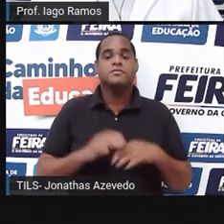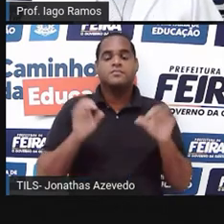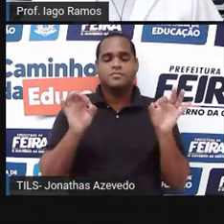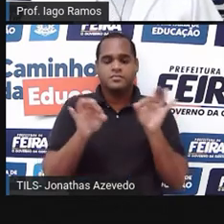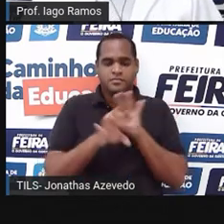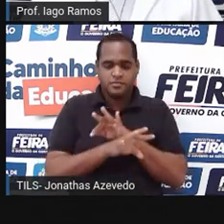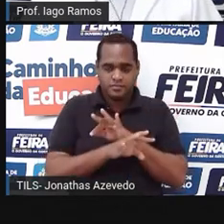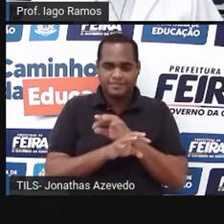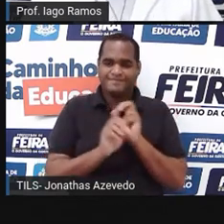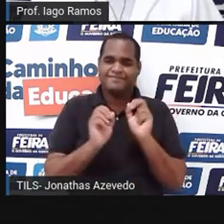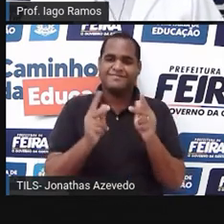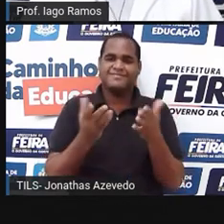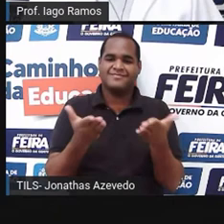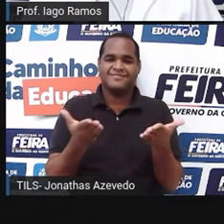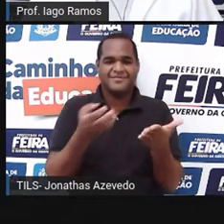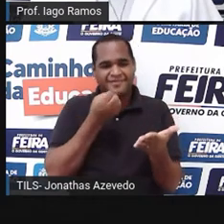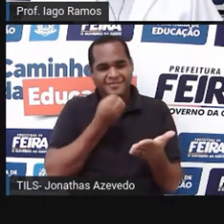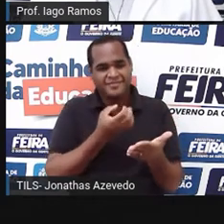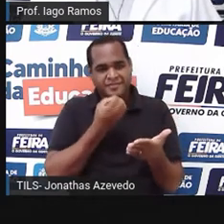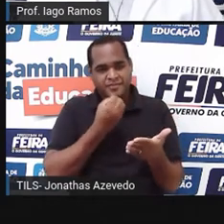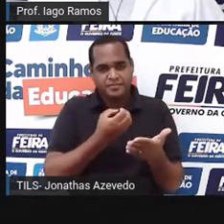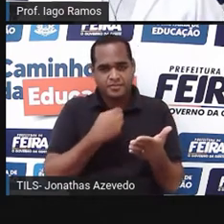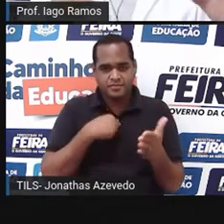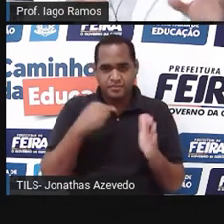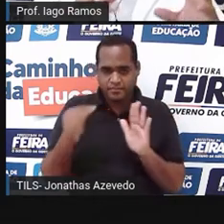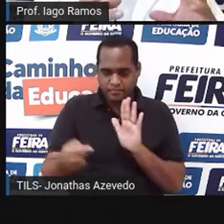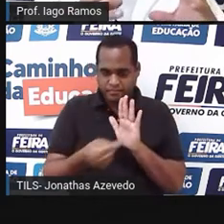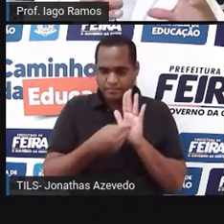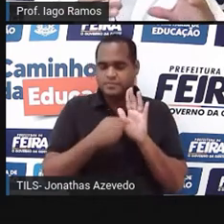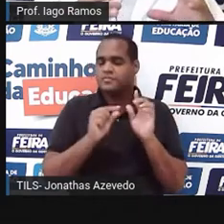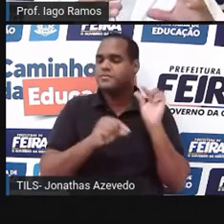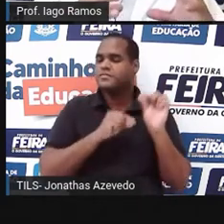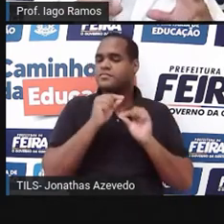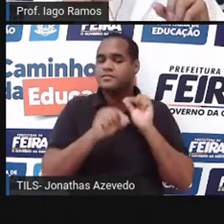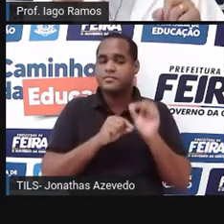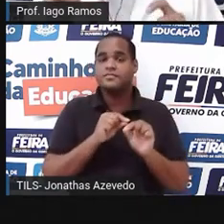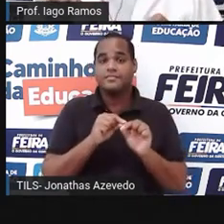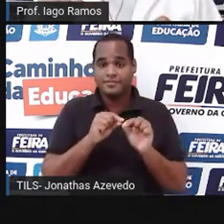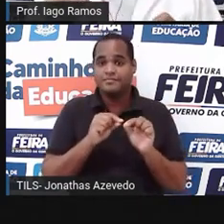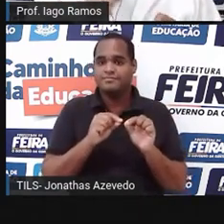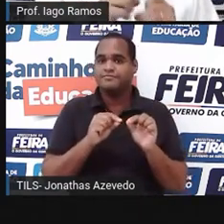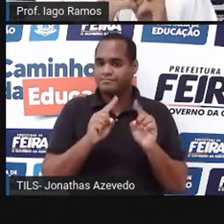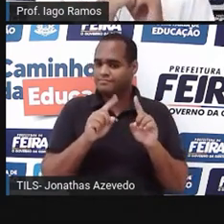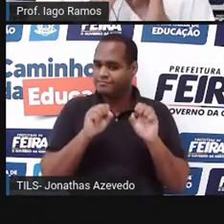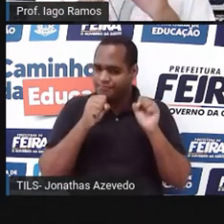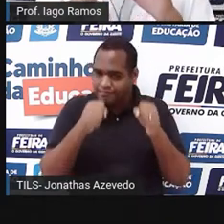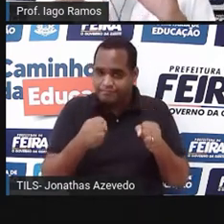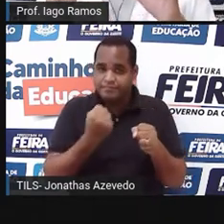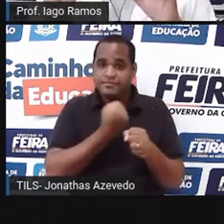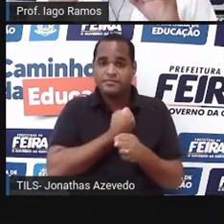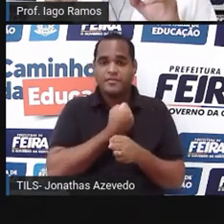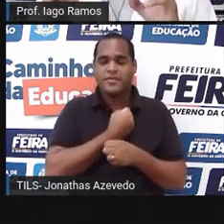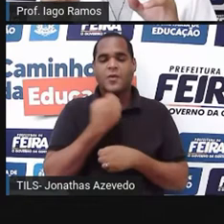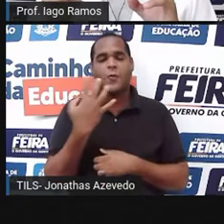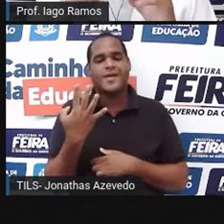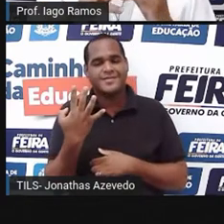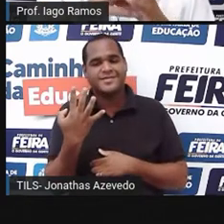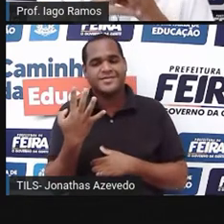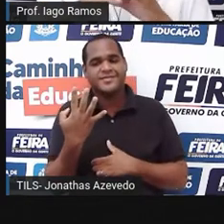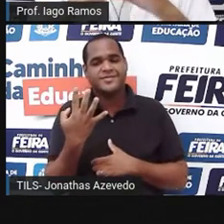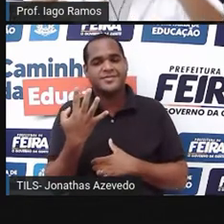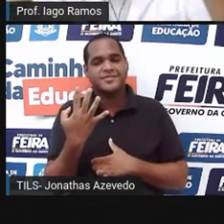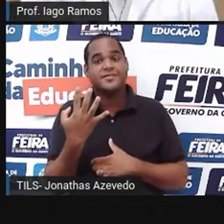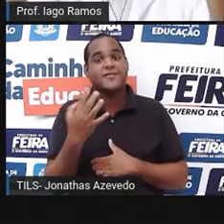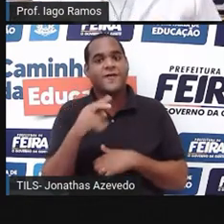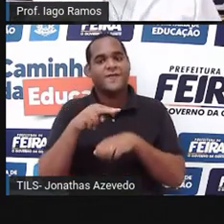Prontinho, é isso aí, tá bom? o nosso objetivo é chegar naquele número 4 ali, naquele número 4 em